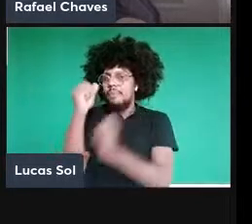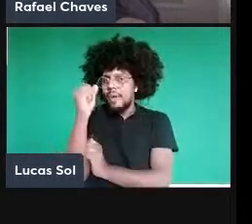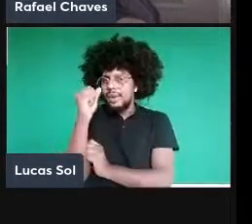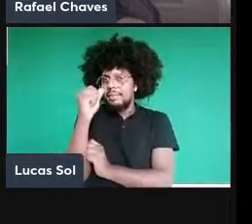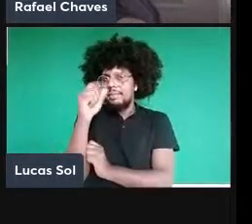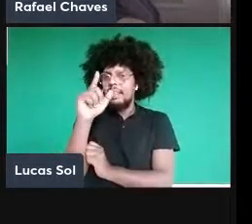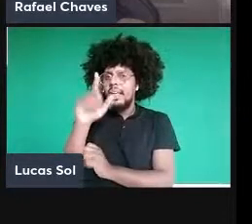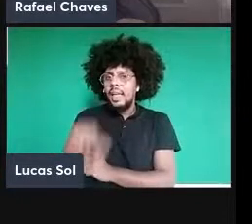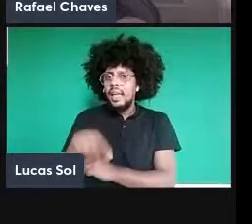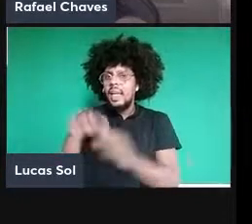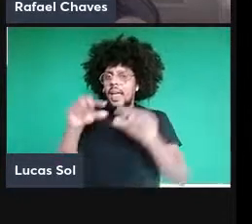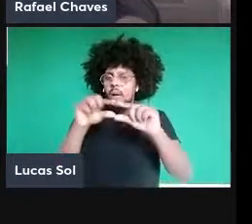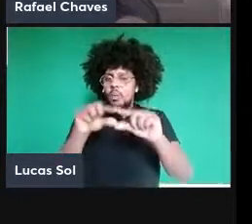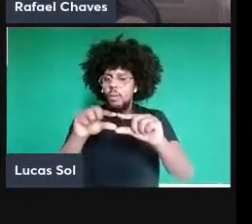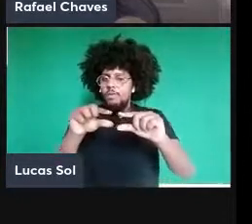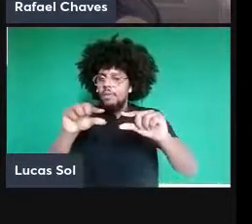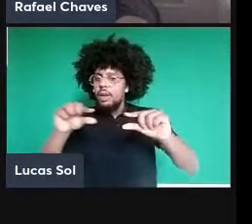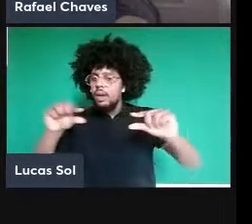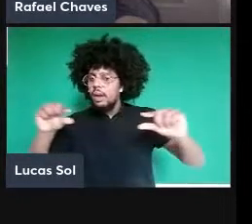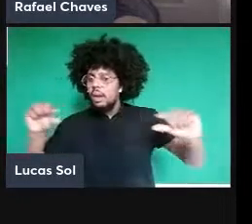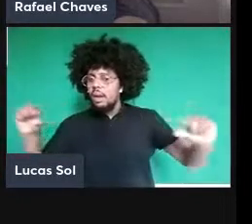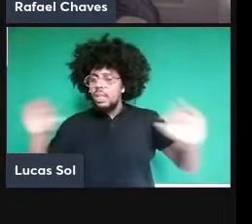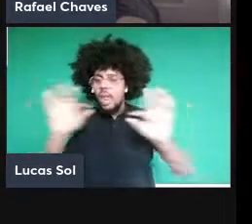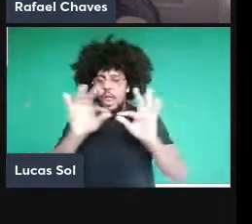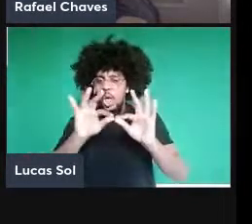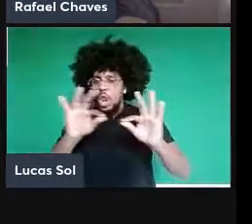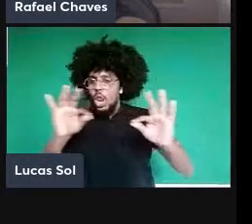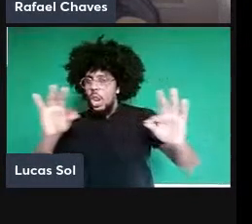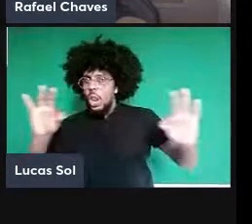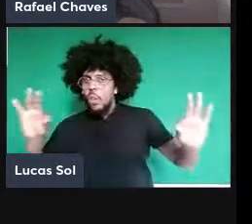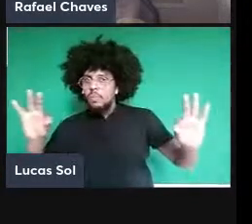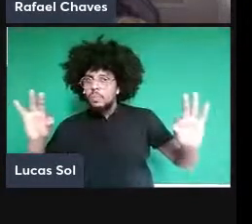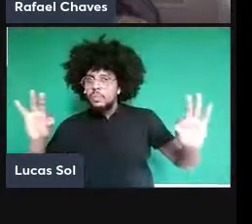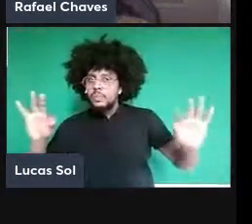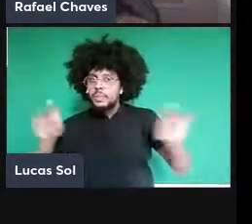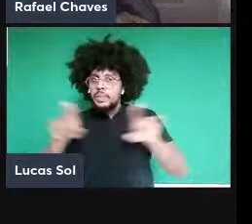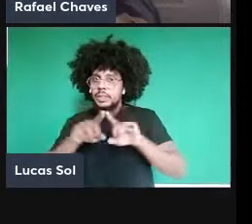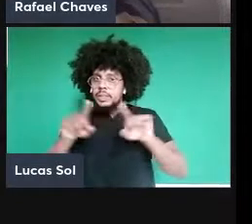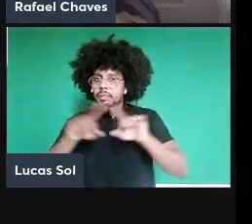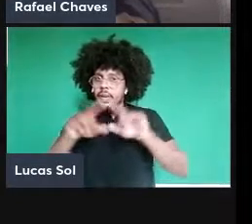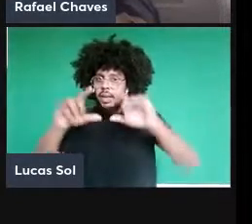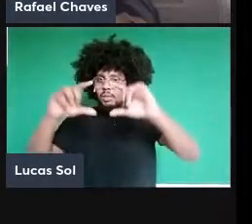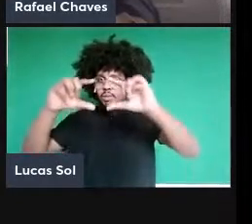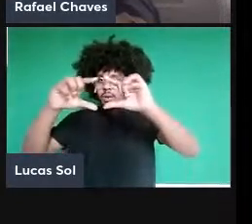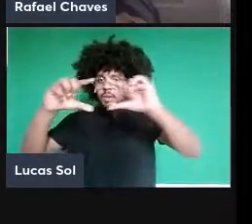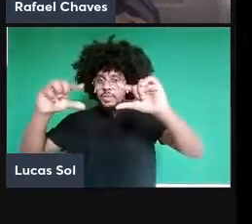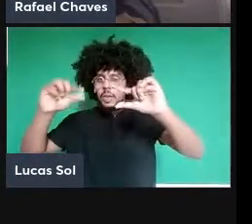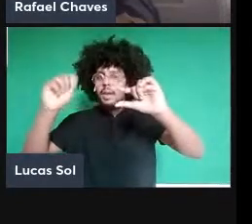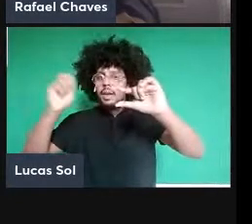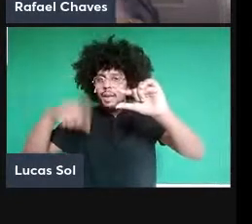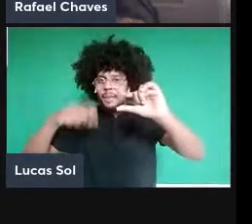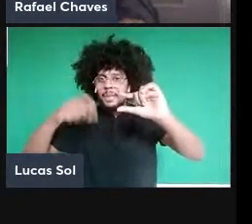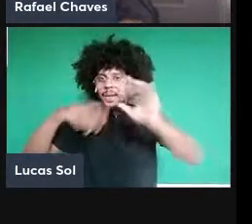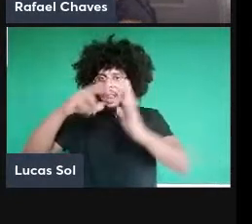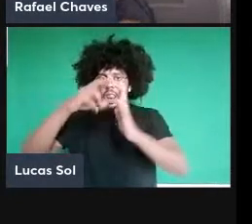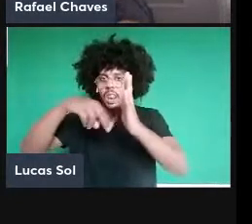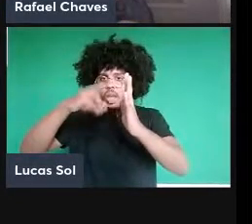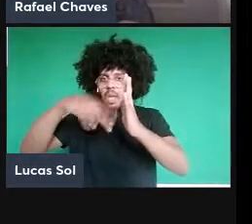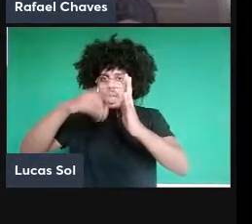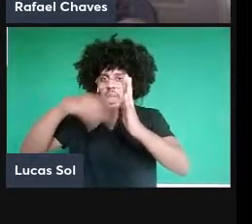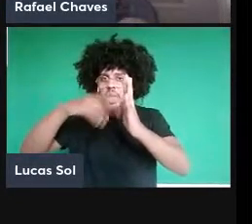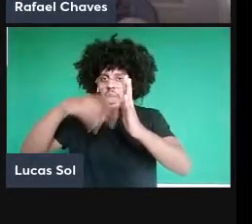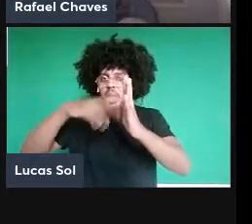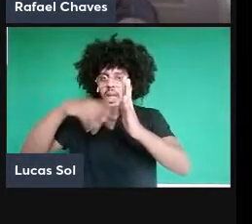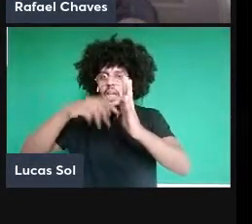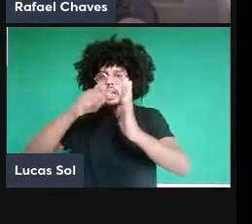infinitamente longa e um cabeçote aqui que pode ler e escrever nas entradas nas células dessa